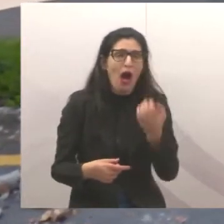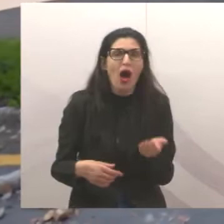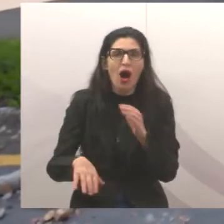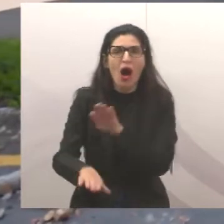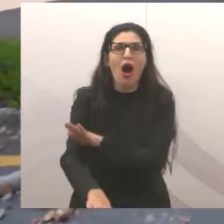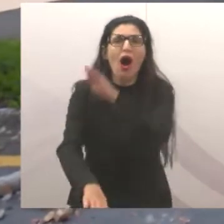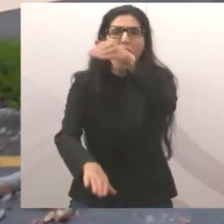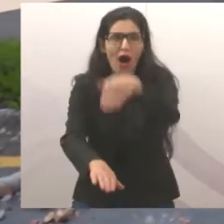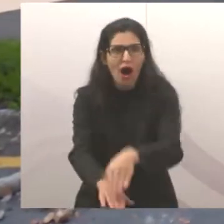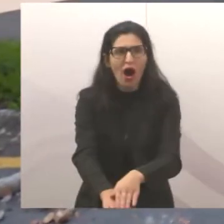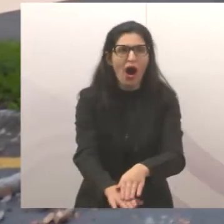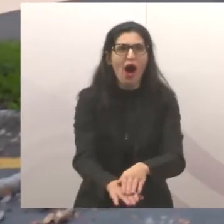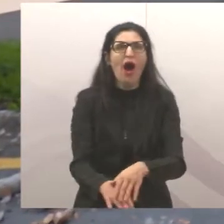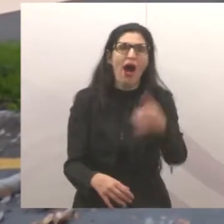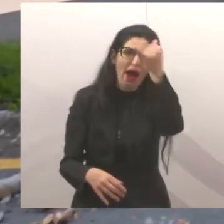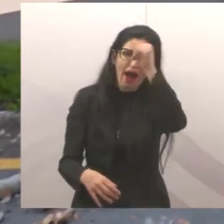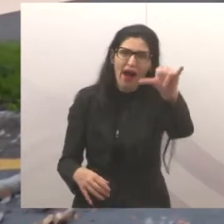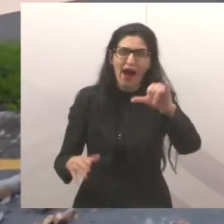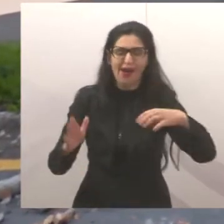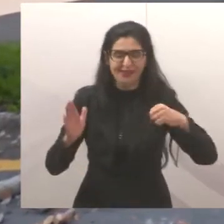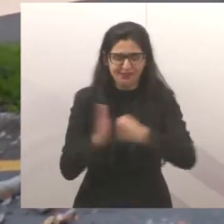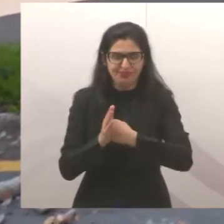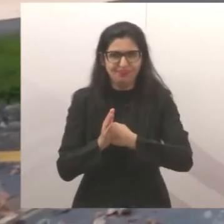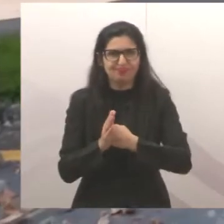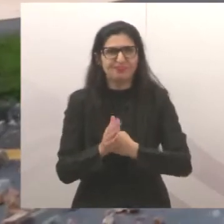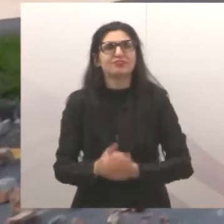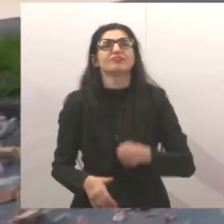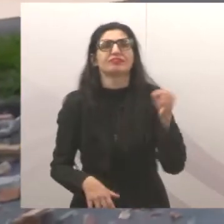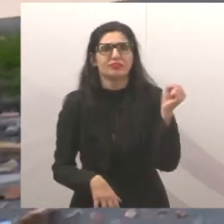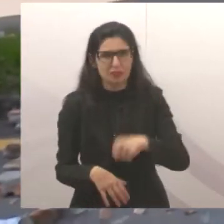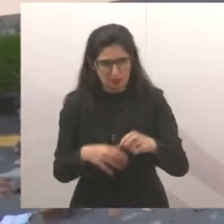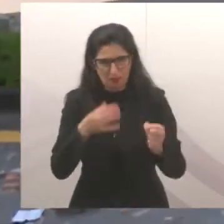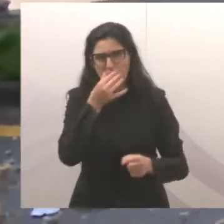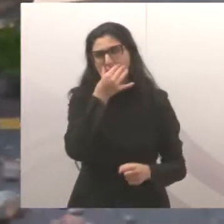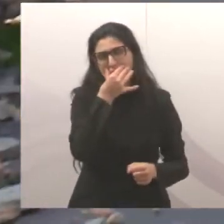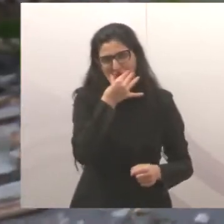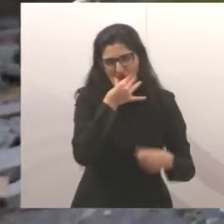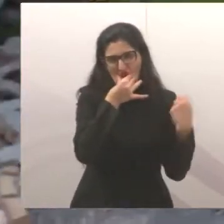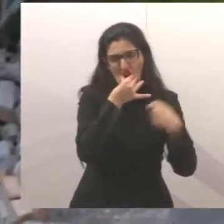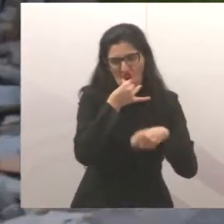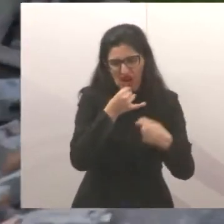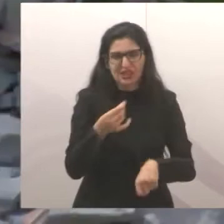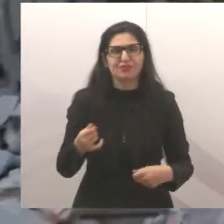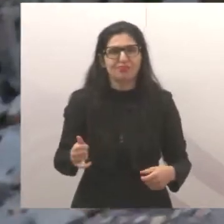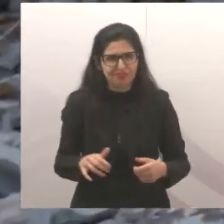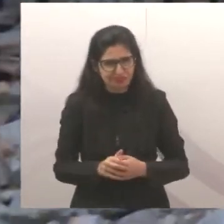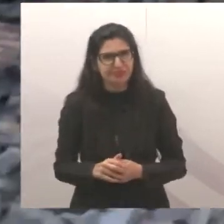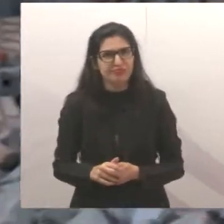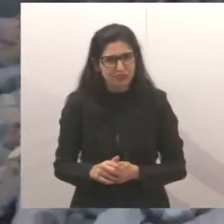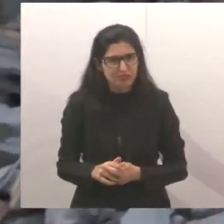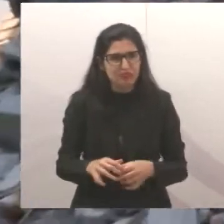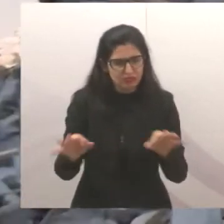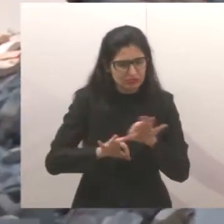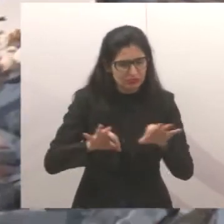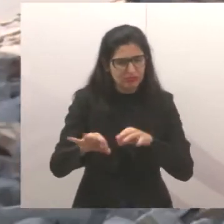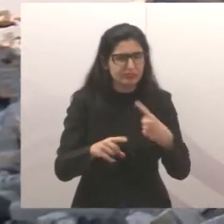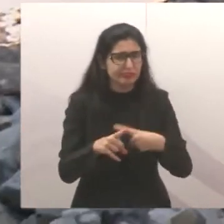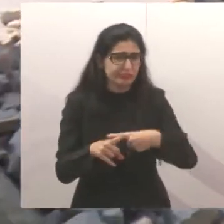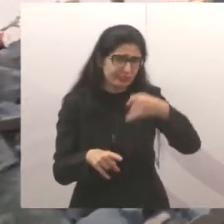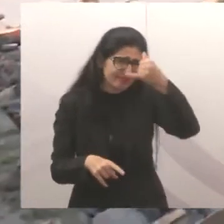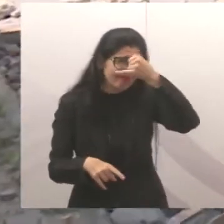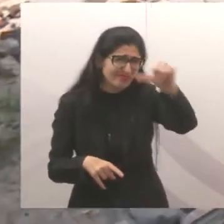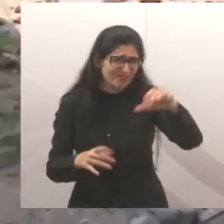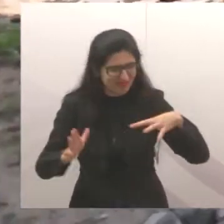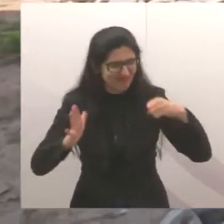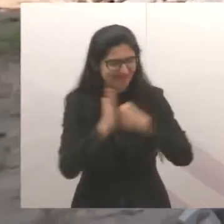estrada velha de Garatá. É tragédia anunciada. Se não tomar alguma atitude, é tragédia anunciada. Então eu vou levar isso